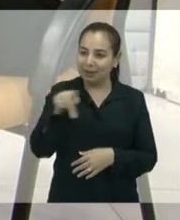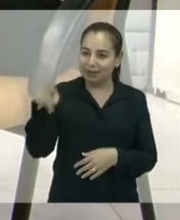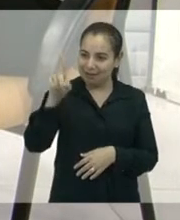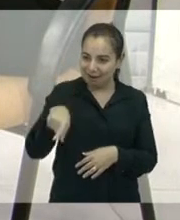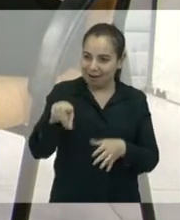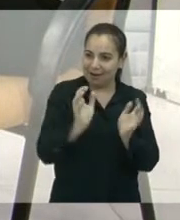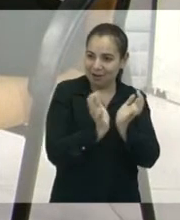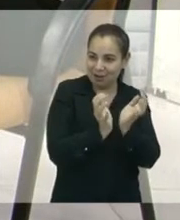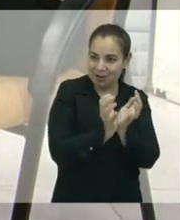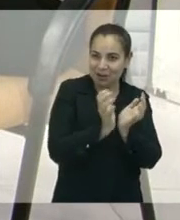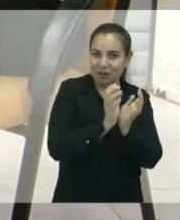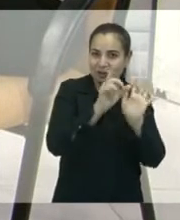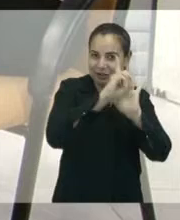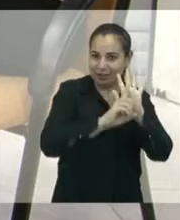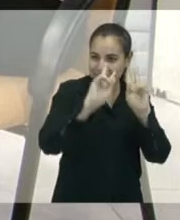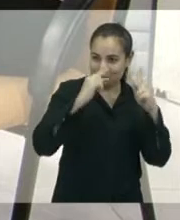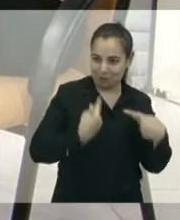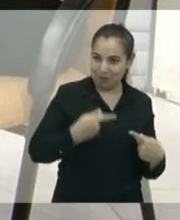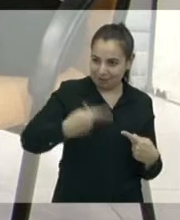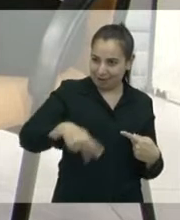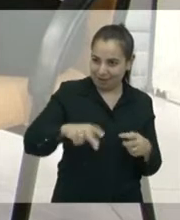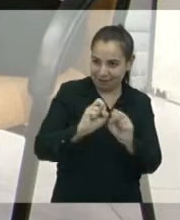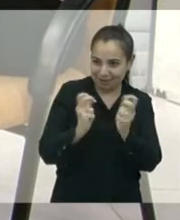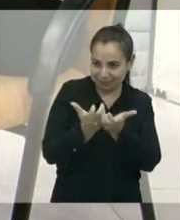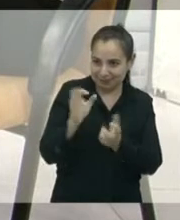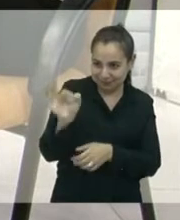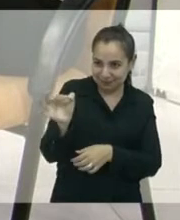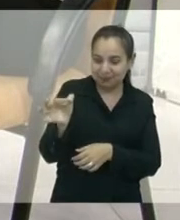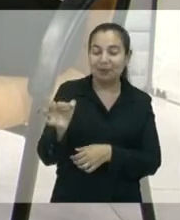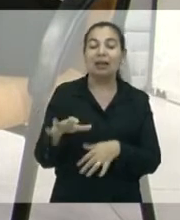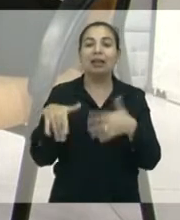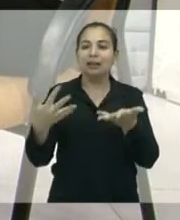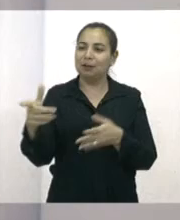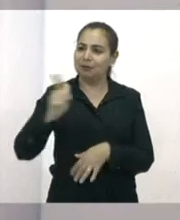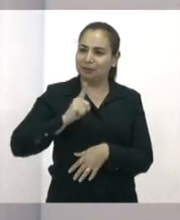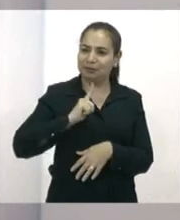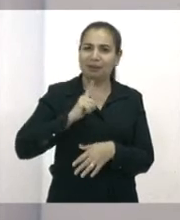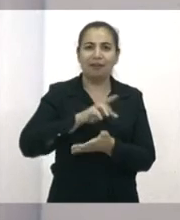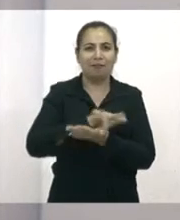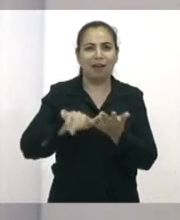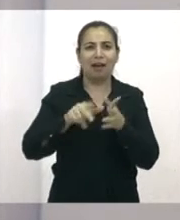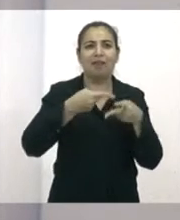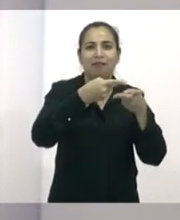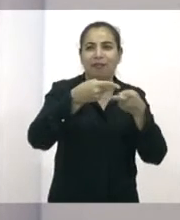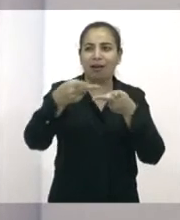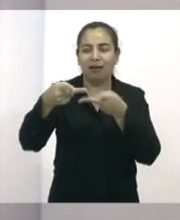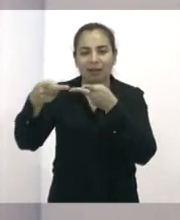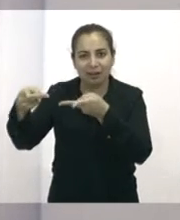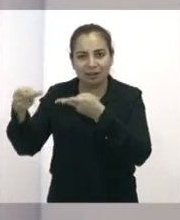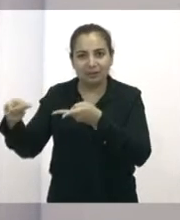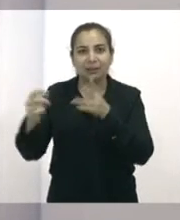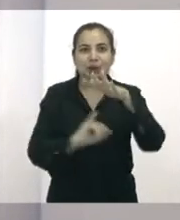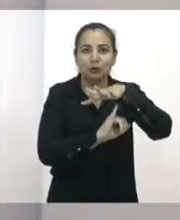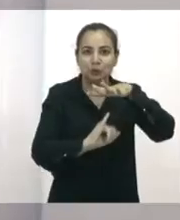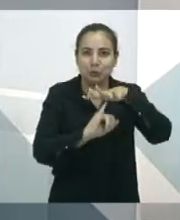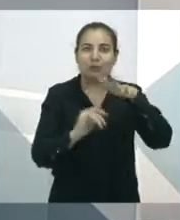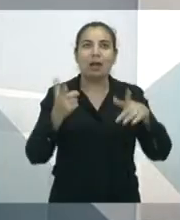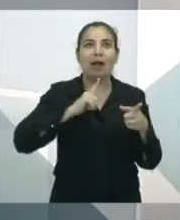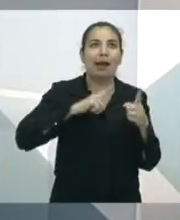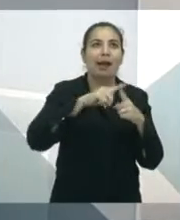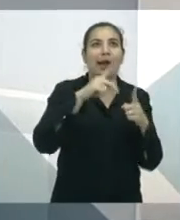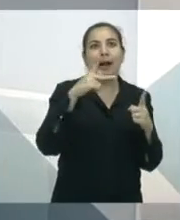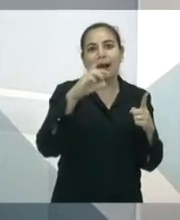dos Direitos Humanos aqui da Câmara Municipal de Fortaleza. E a senhora vem realizando diversas visitas aos equipamentos da cidade, como CAPS,